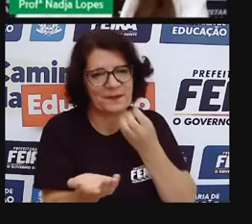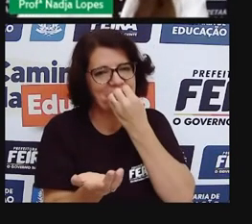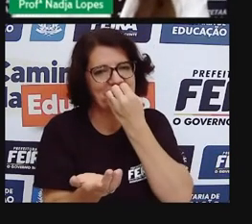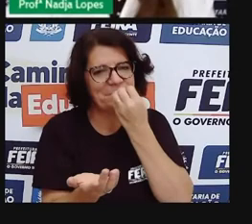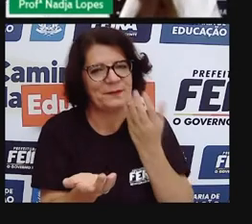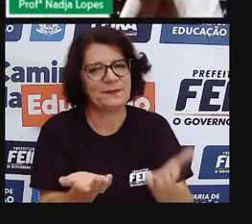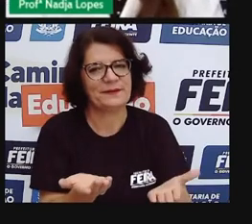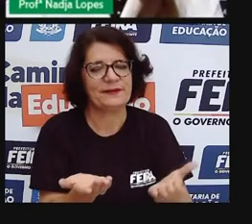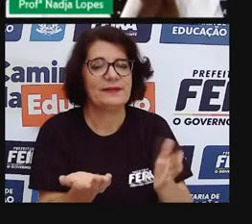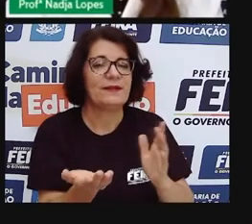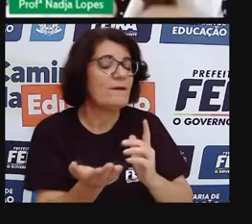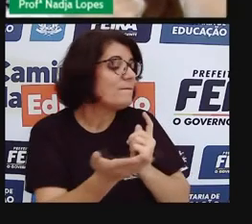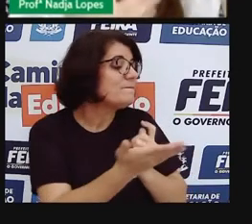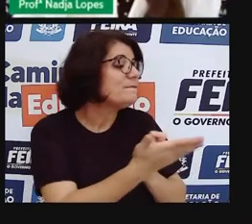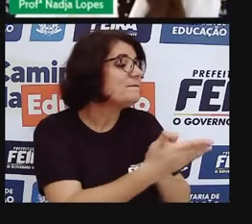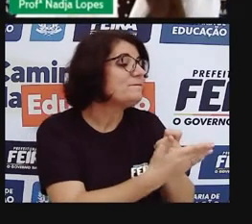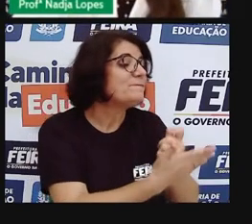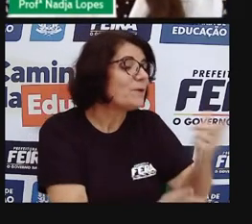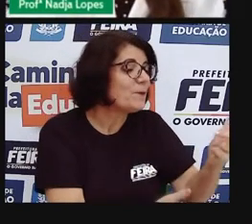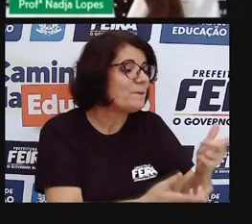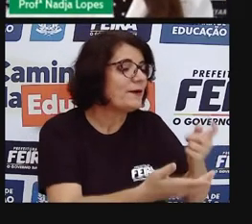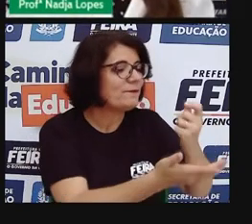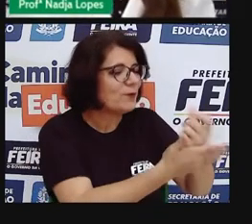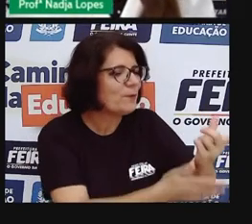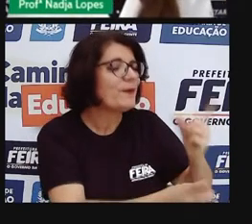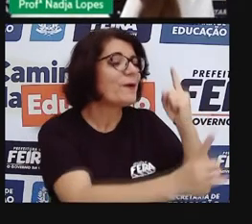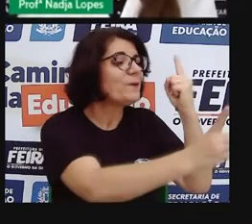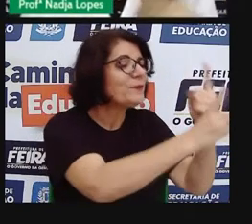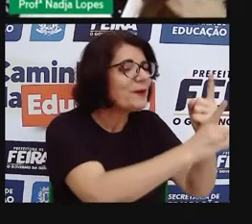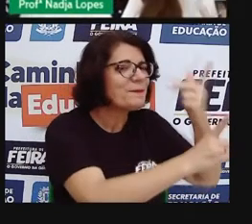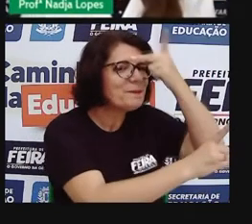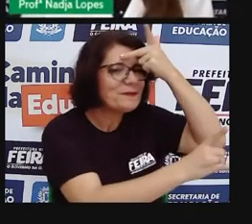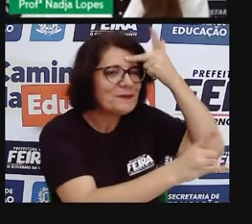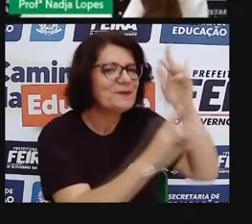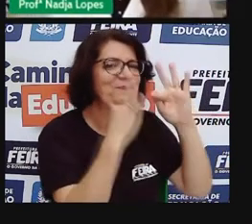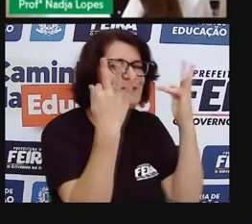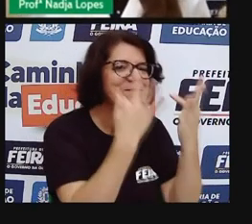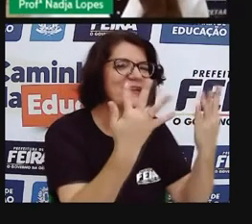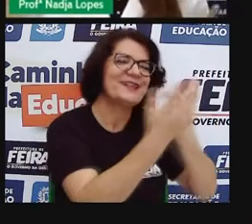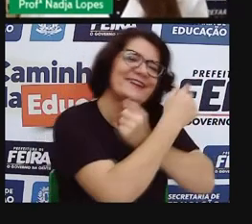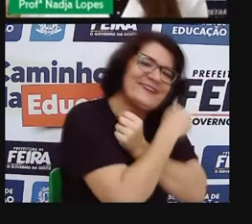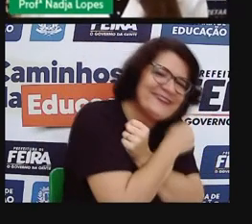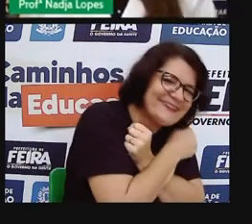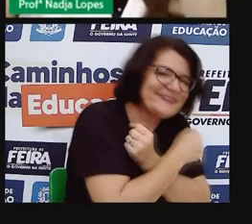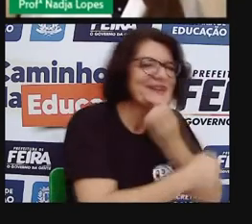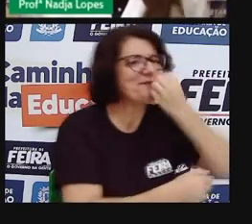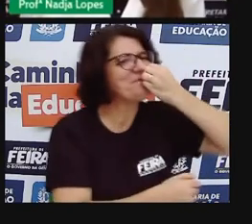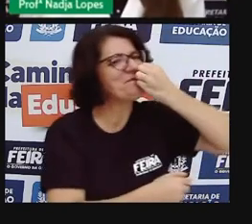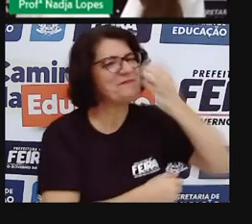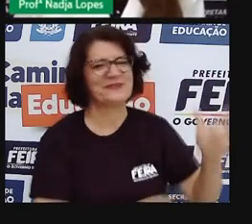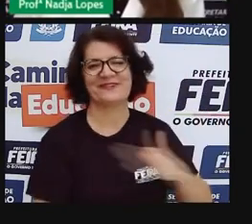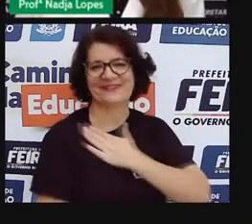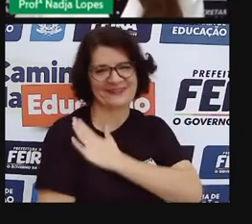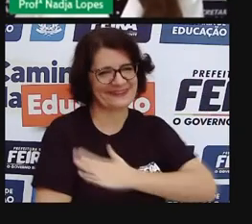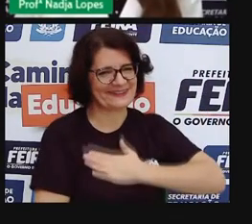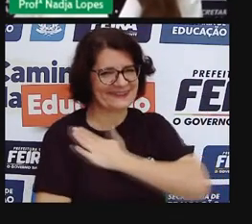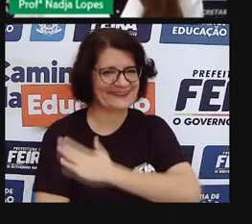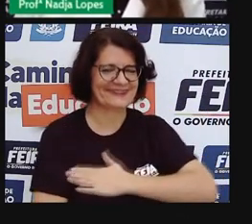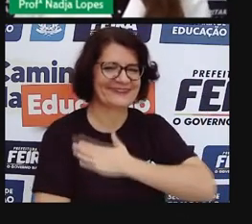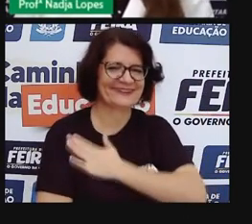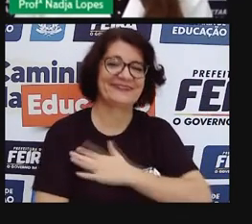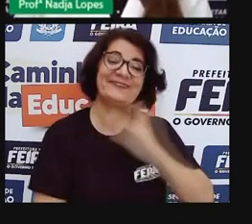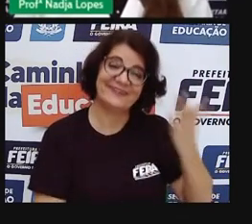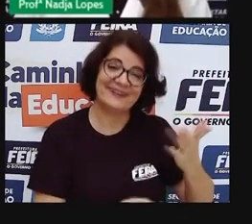nesse fazer as compras, as pessoas se encontravam. Os parentes se encontravam. Era um momento, realmente, de lazer para as